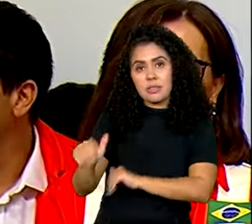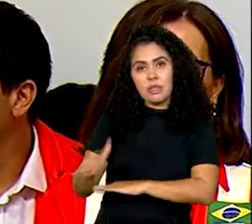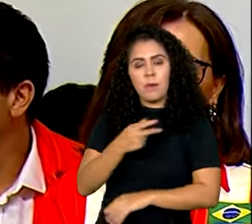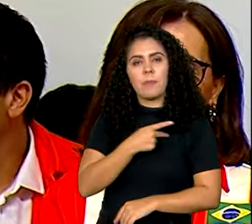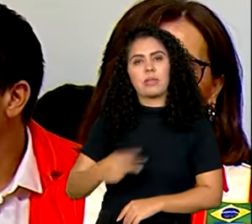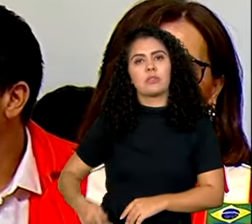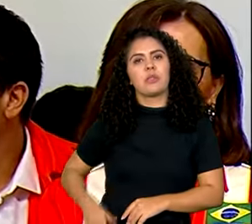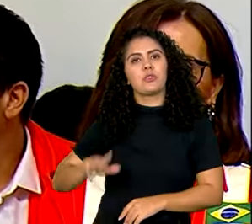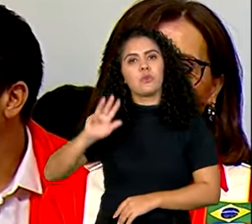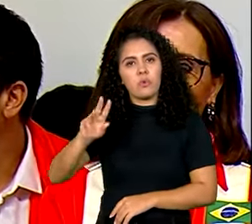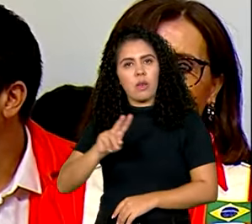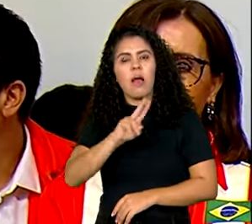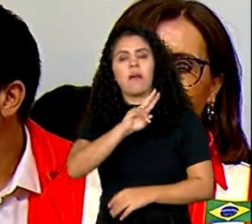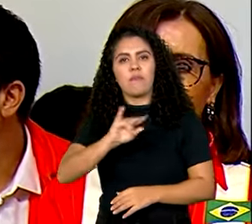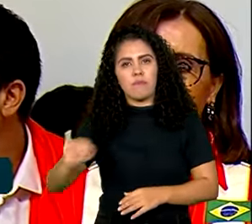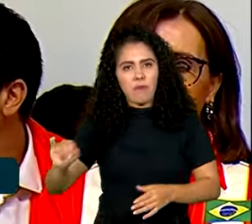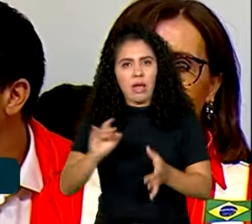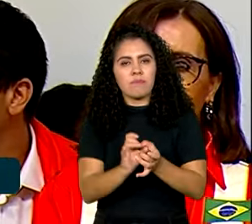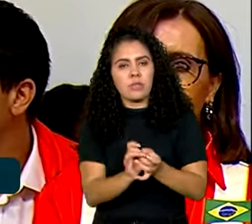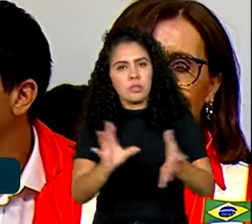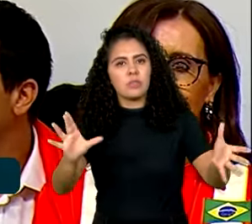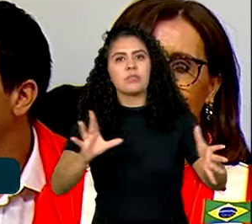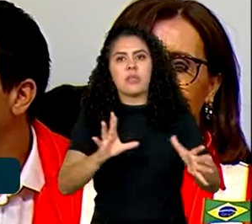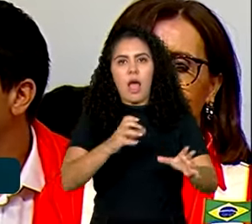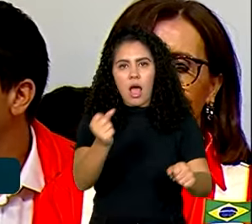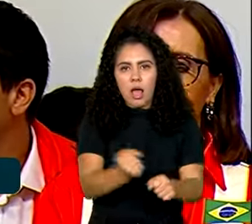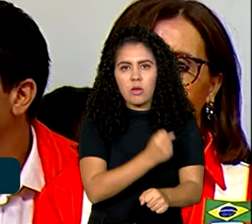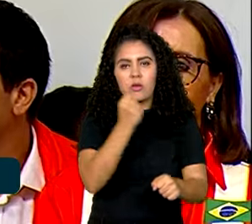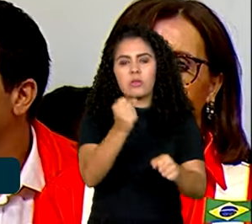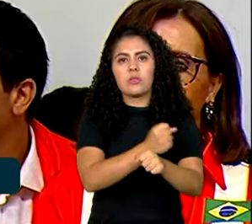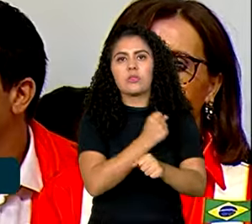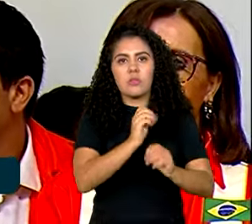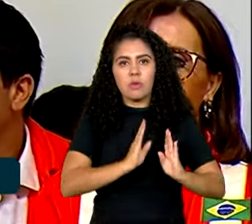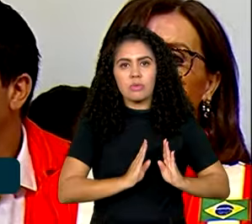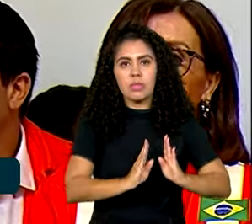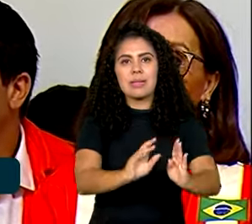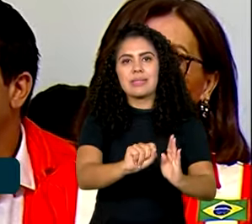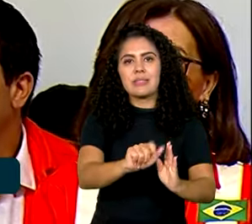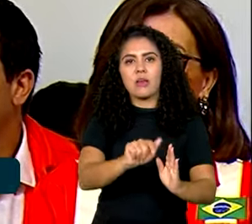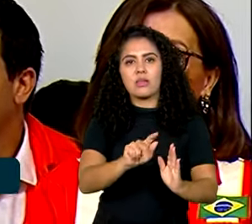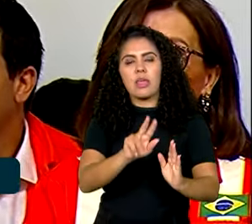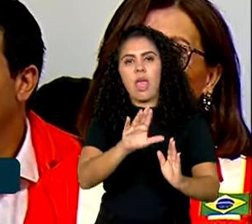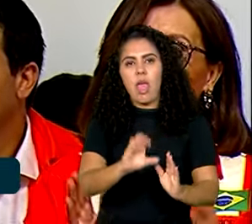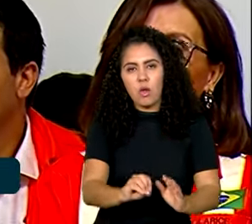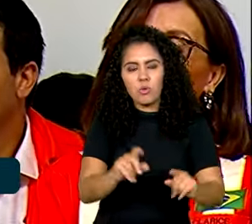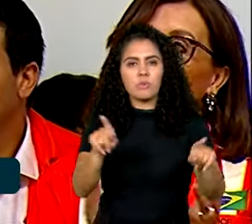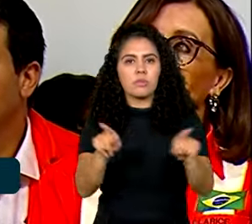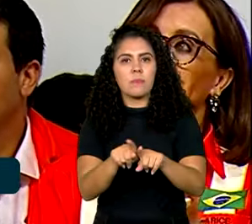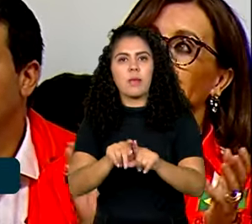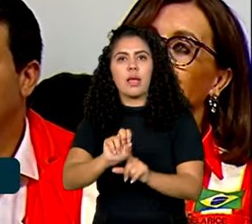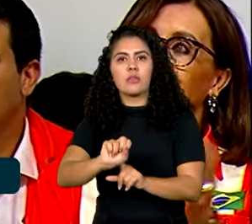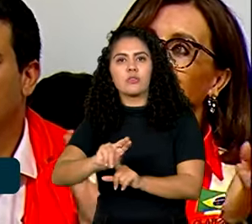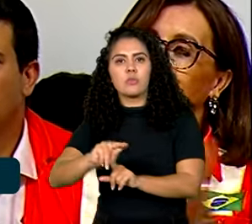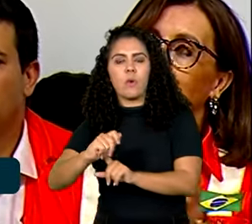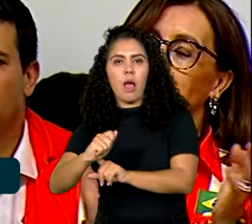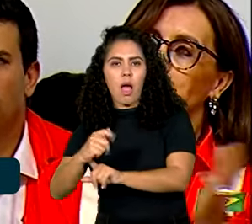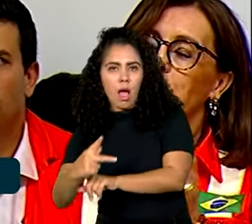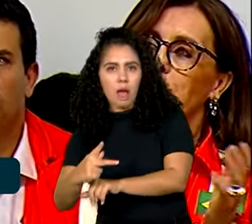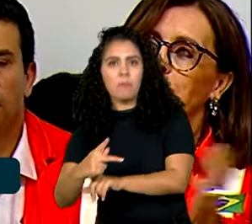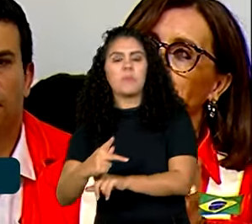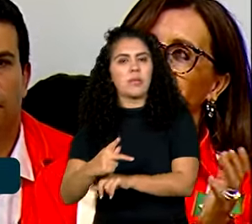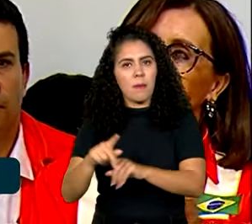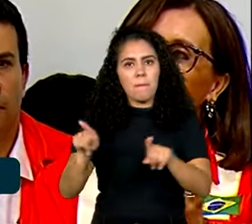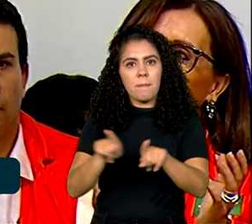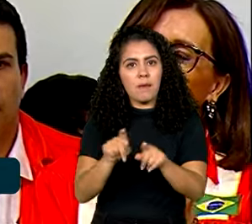Lula estará dando a ordem de serviço do trecho salgueiro, swap, fundamental para o escoamento da produção.